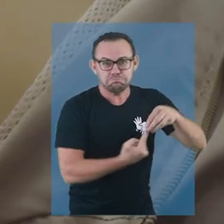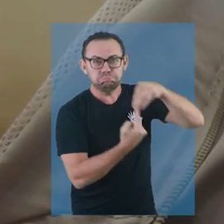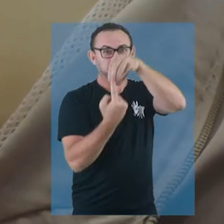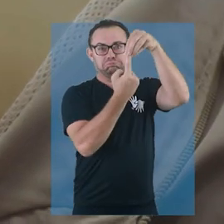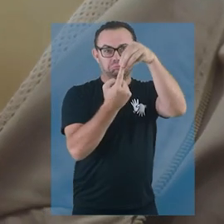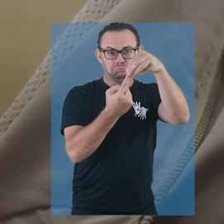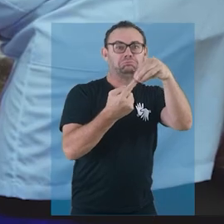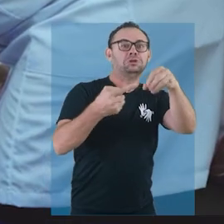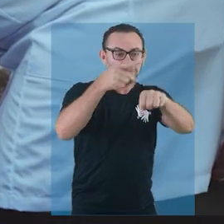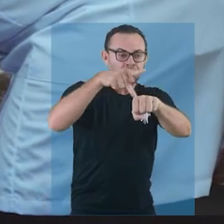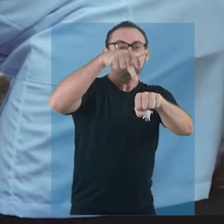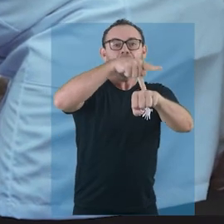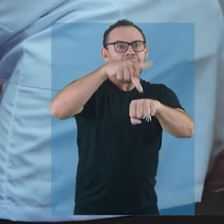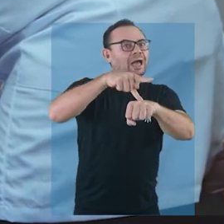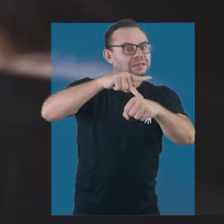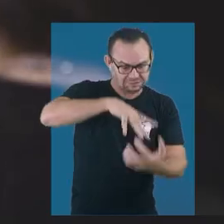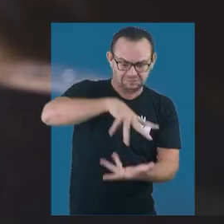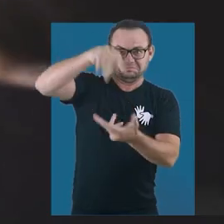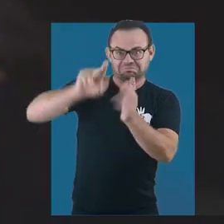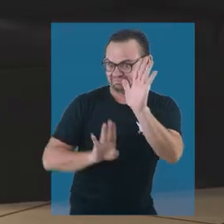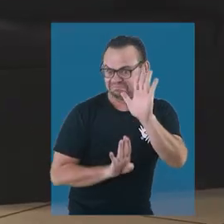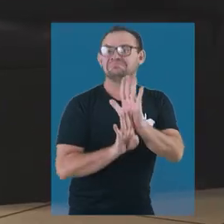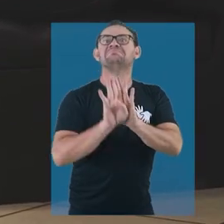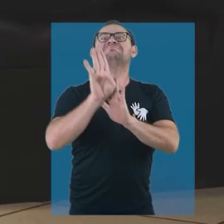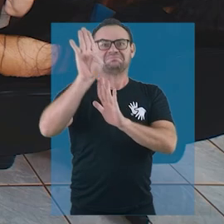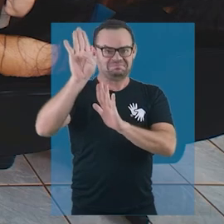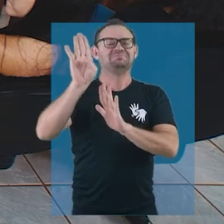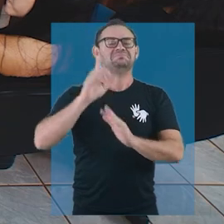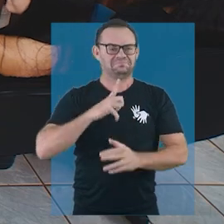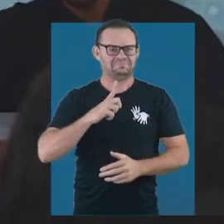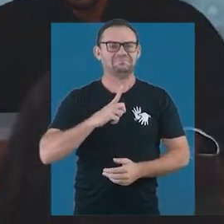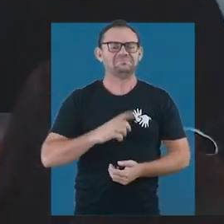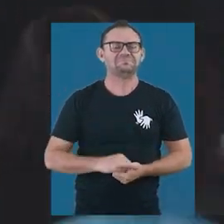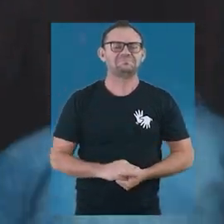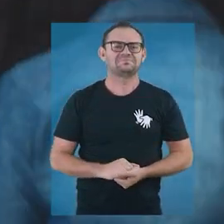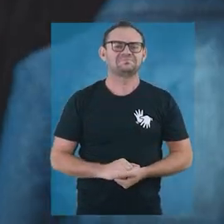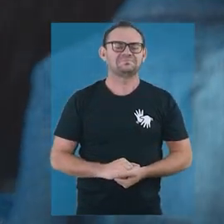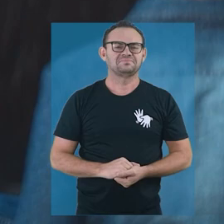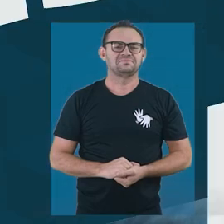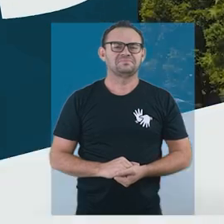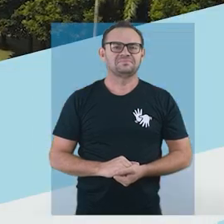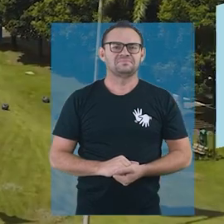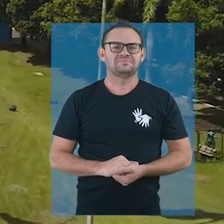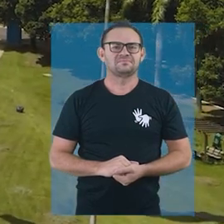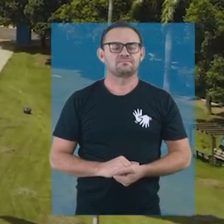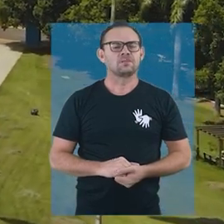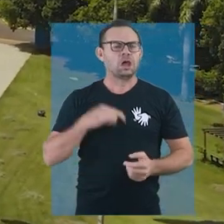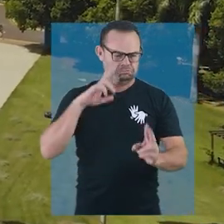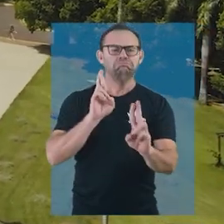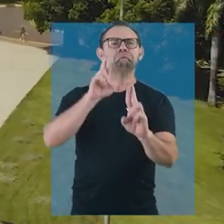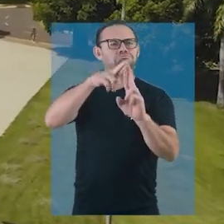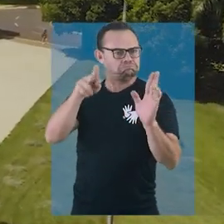a única do estado de Mato Grosso do Sul a figurar entre as melhores universidades do mundo, segundo o Times Higher